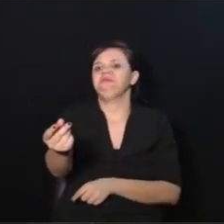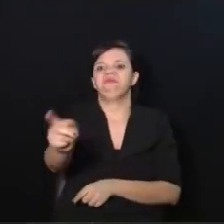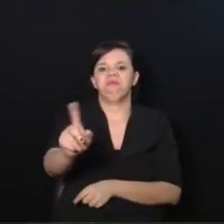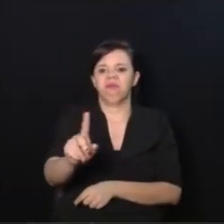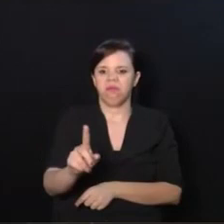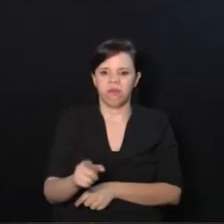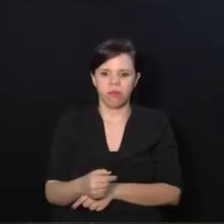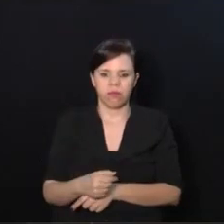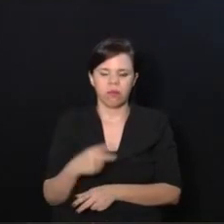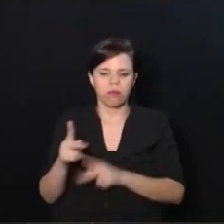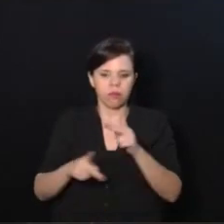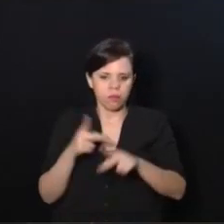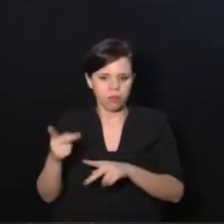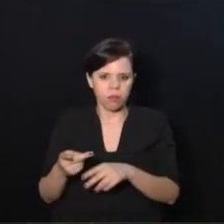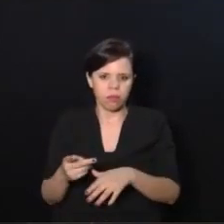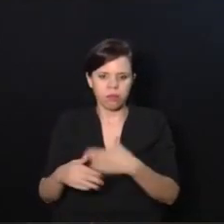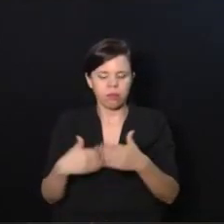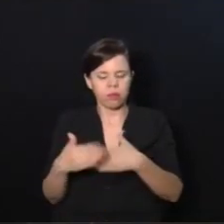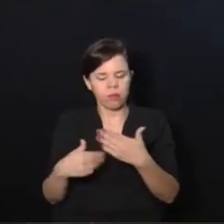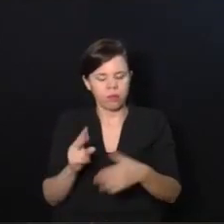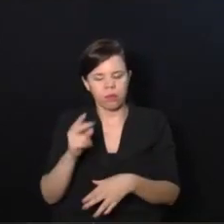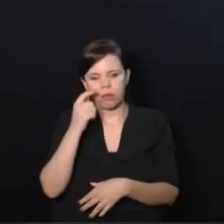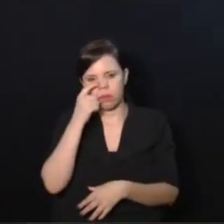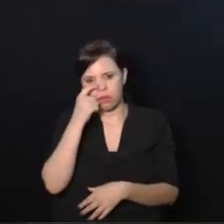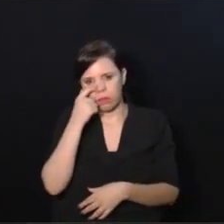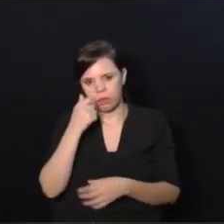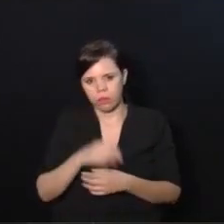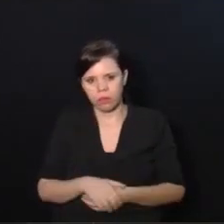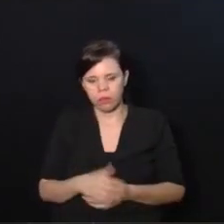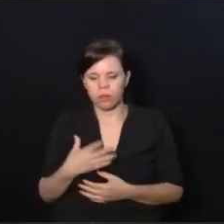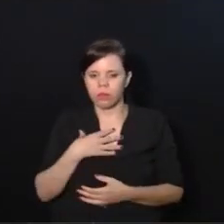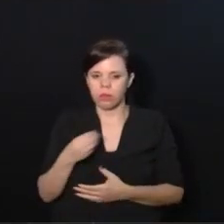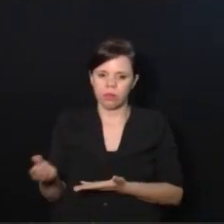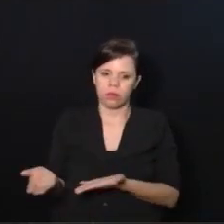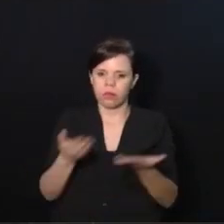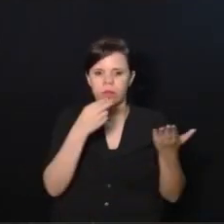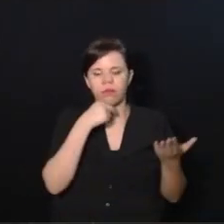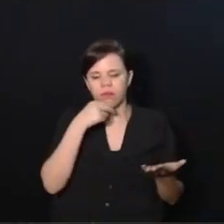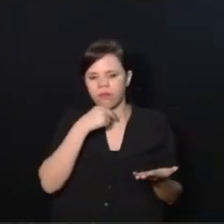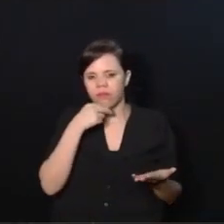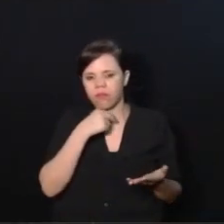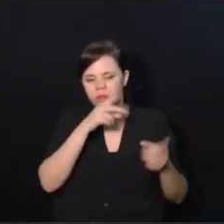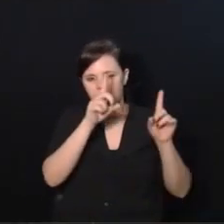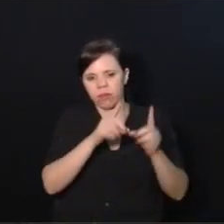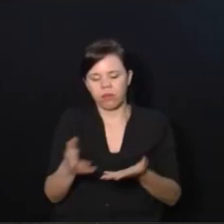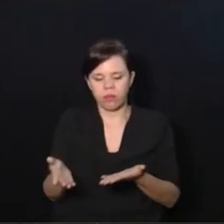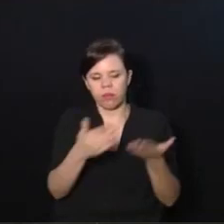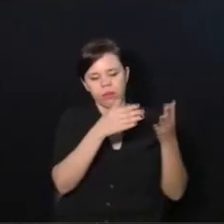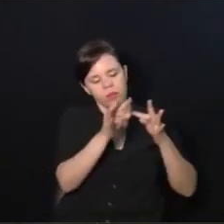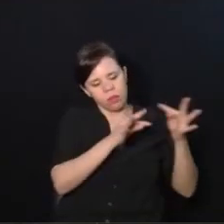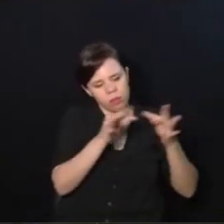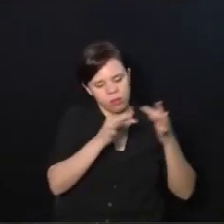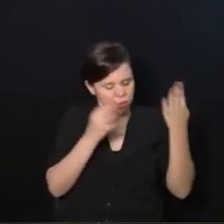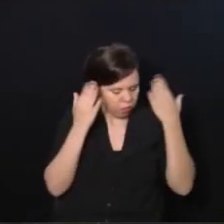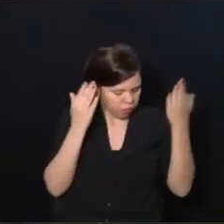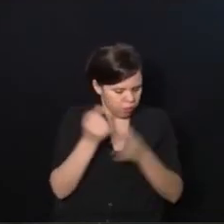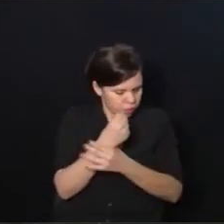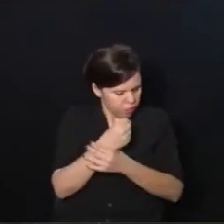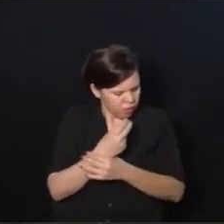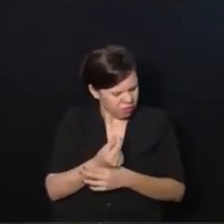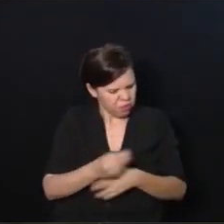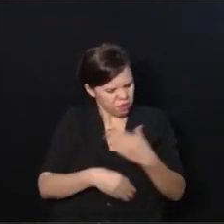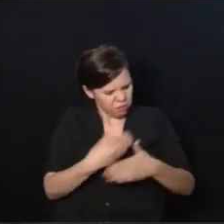Tem gente que passa a vida levando o filho, o neto, a pessoa com deficiência para a reabilitação a vida inteira.